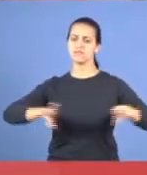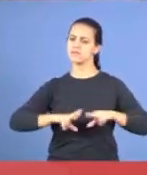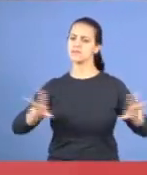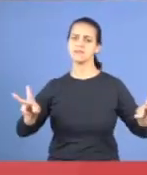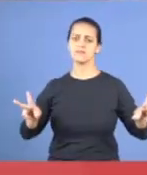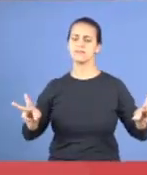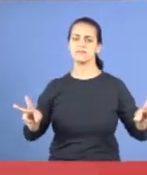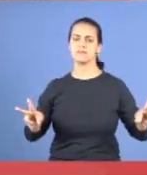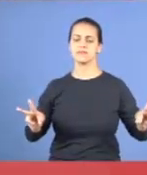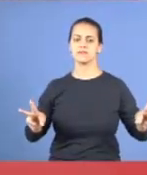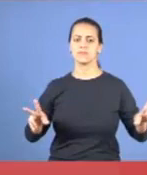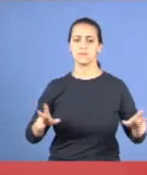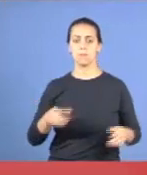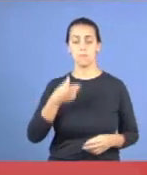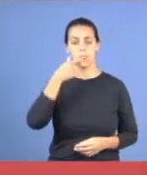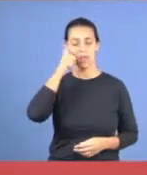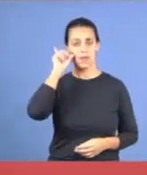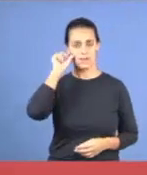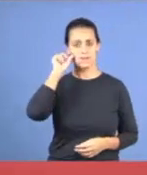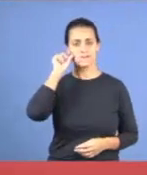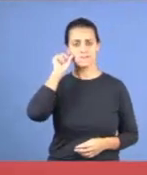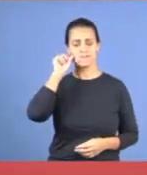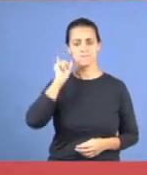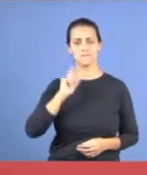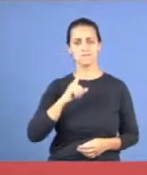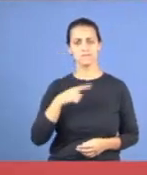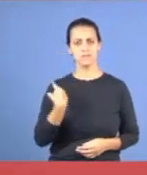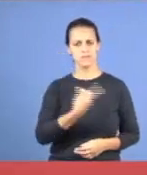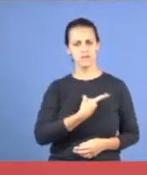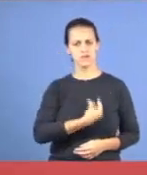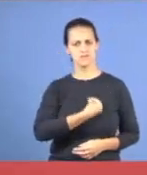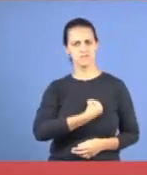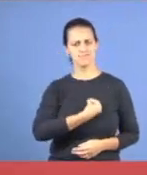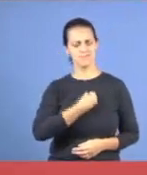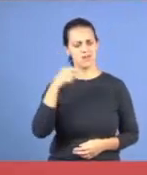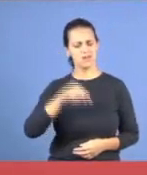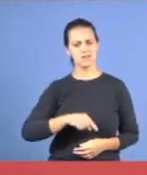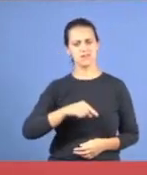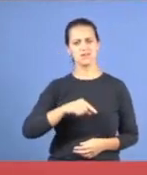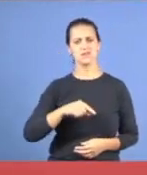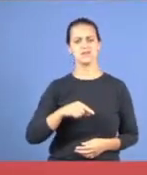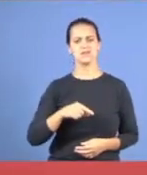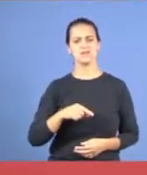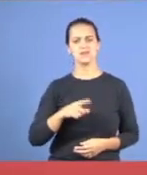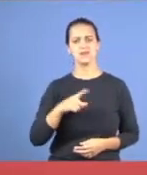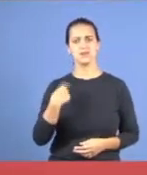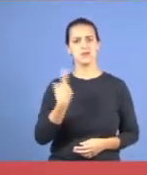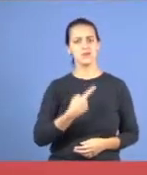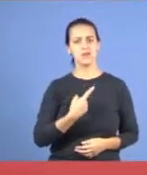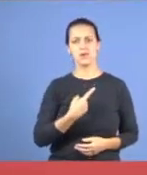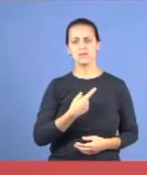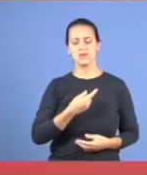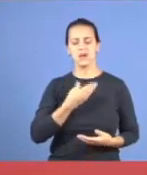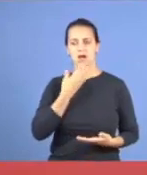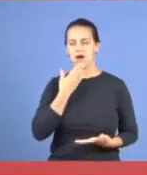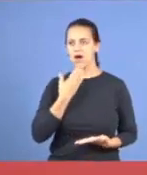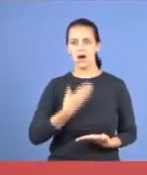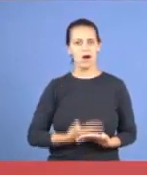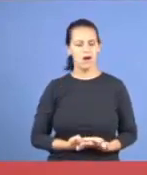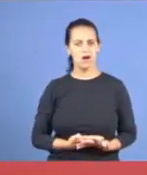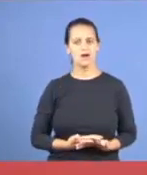nós que estamos aqui, todo dia, ouvindo, aprendendo, dizendo algumas coisas, a gente fica surpreso, meu Deus,